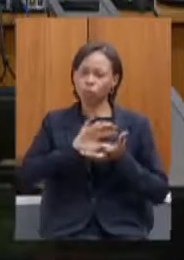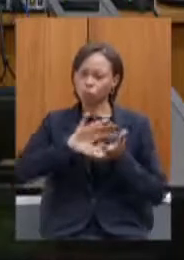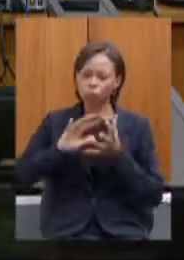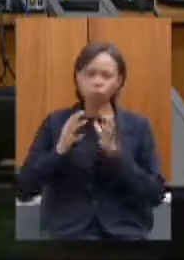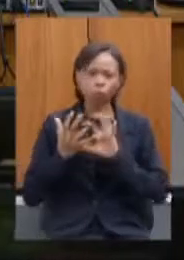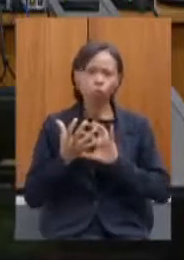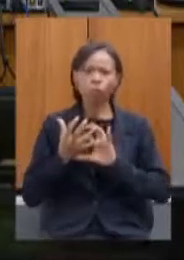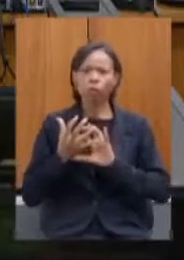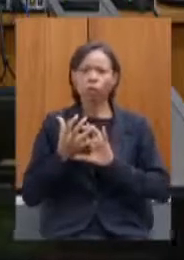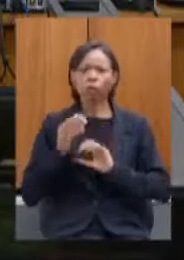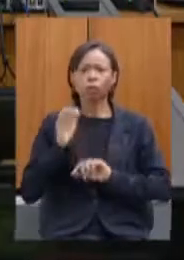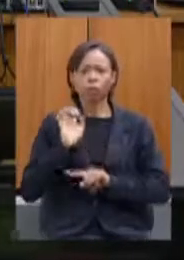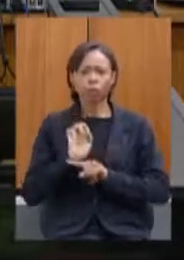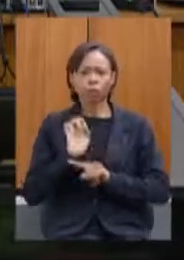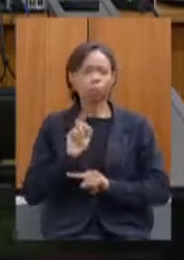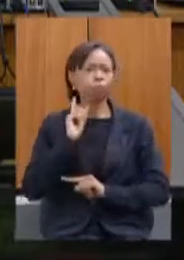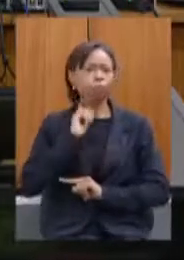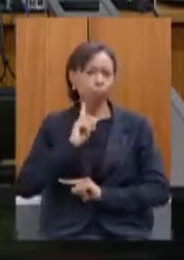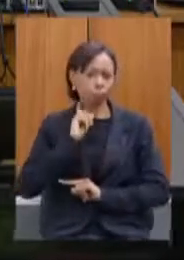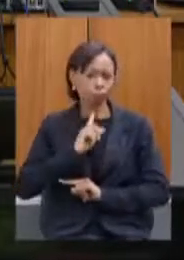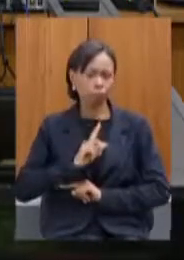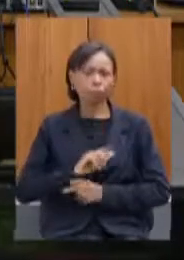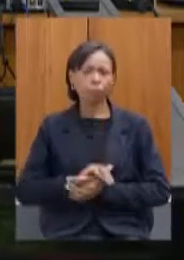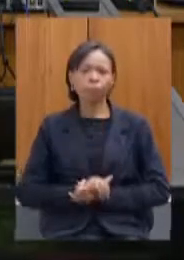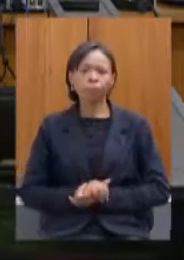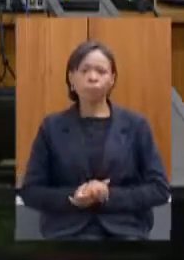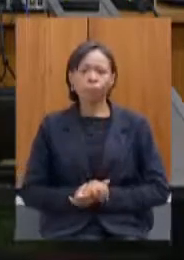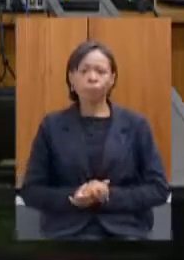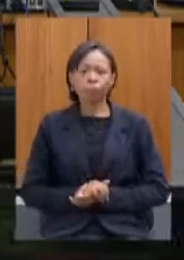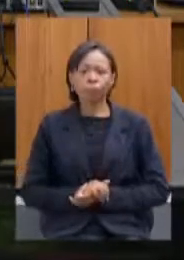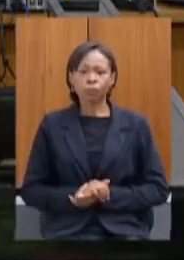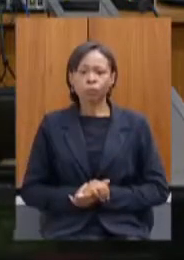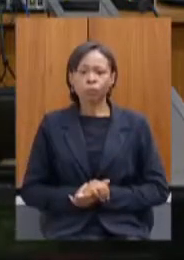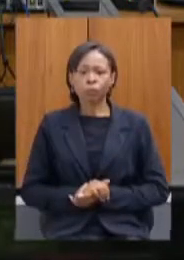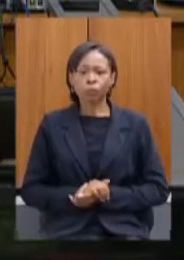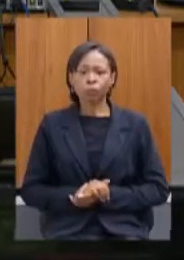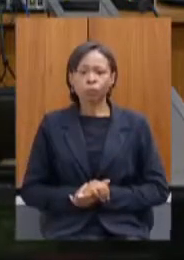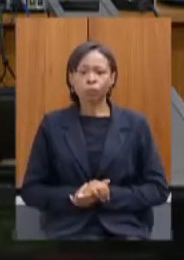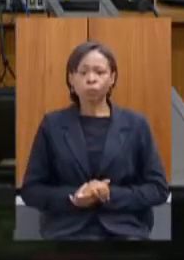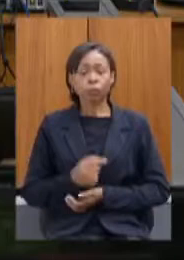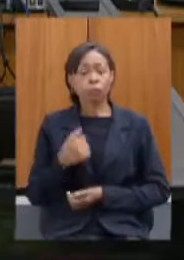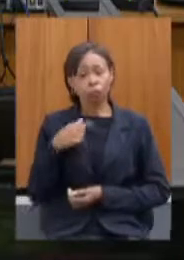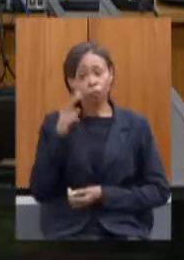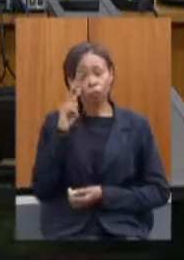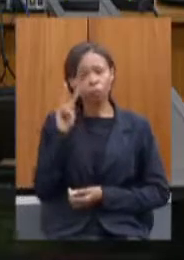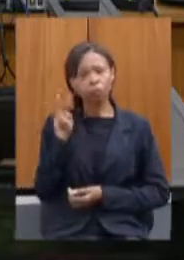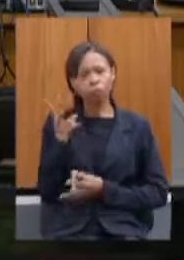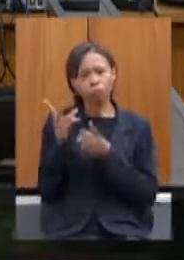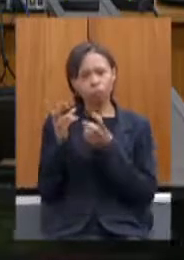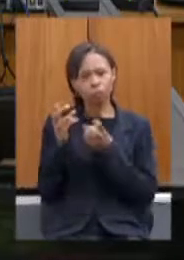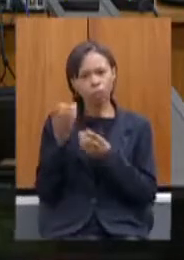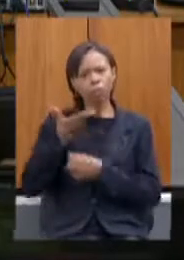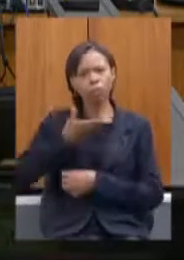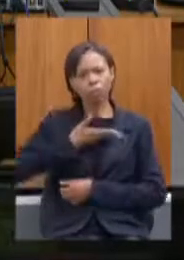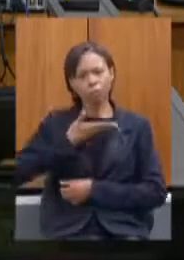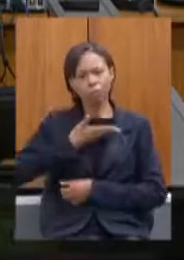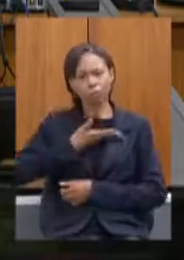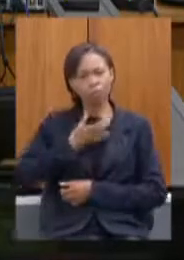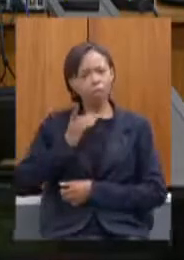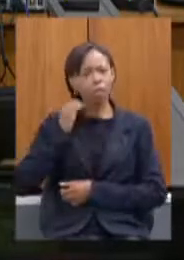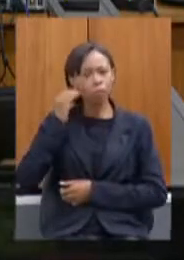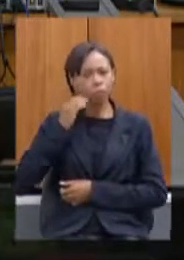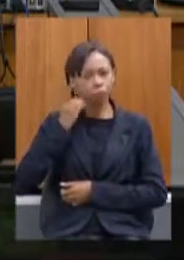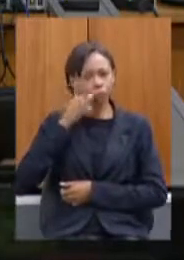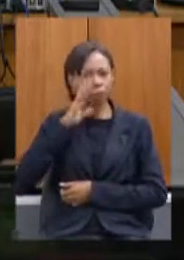Minas Gerais e aí ouvi aqui a minha colega amiga deputada Beatriz